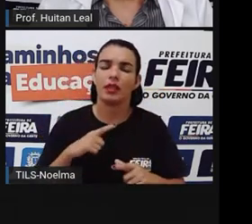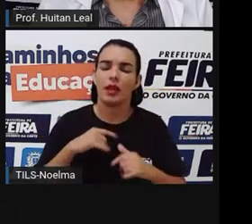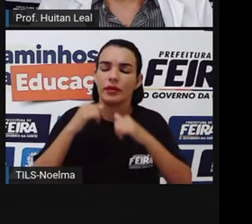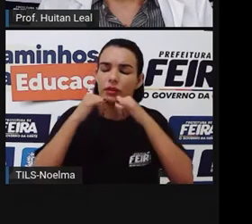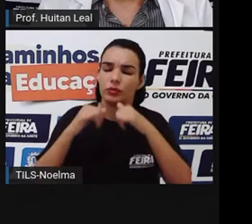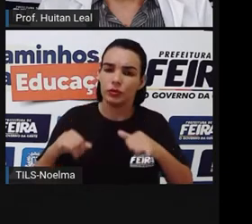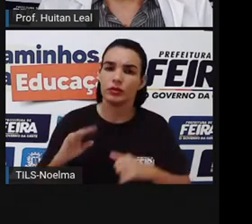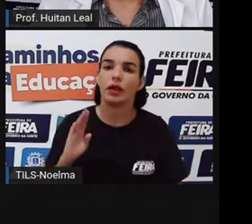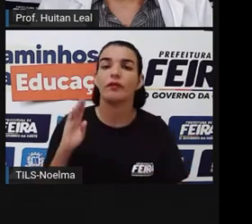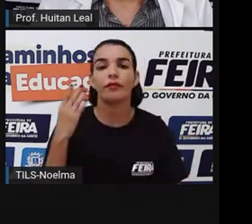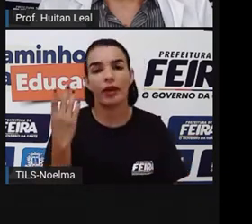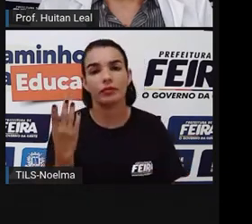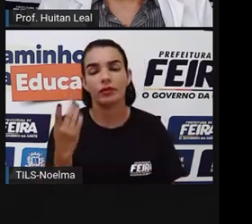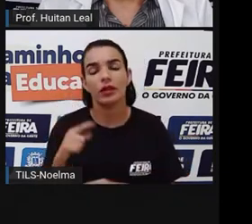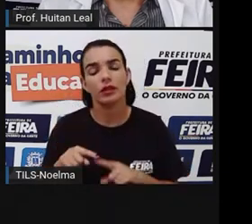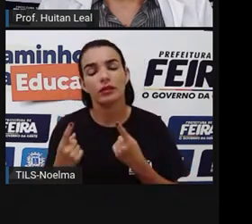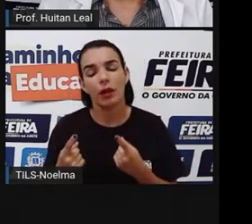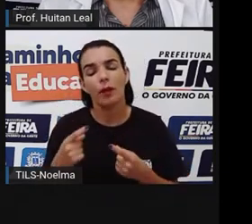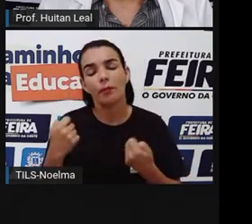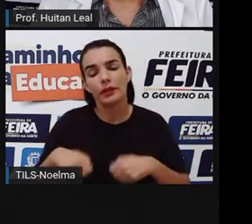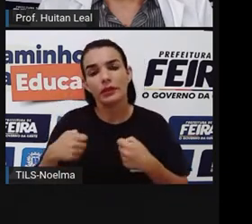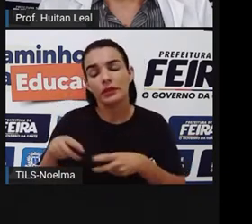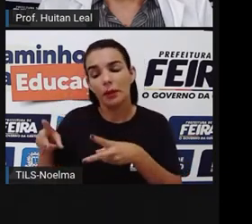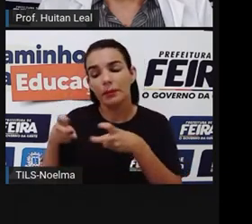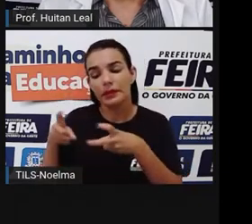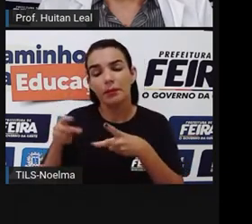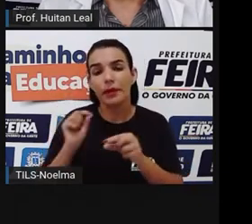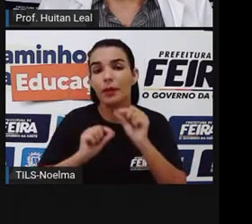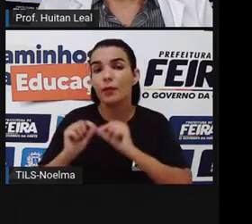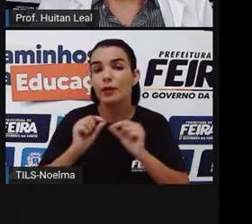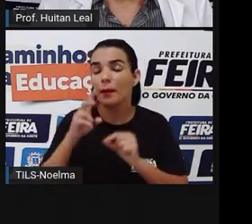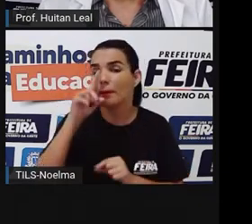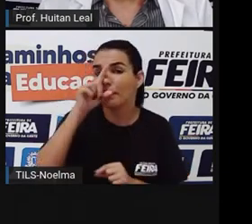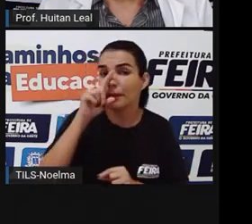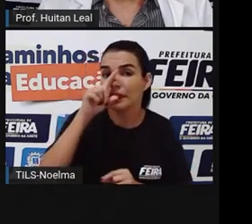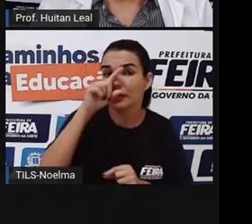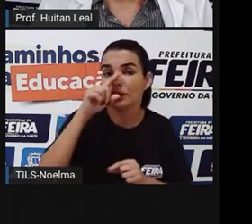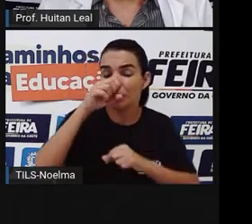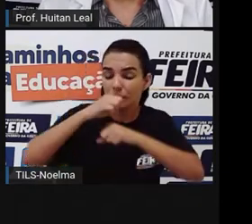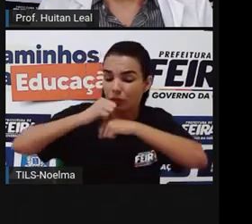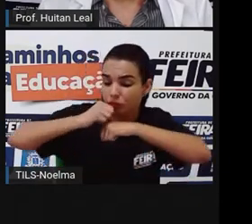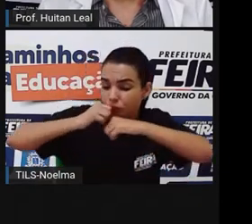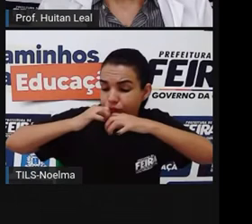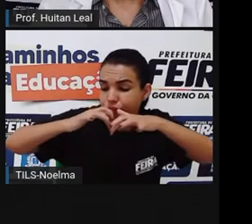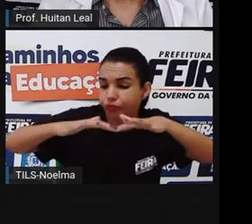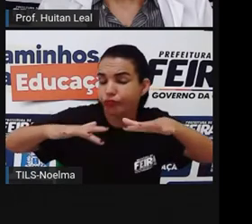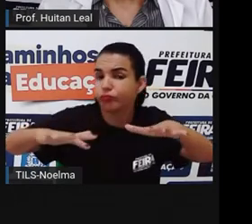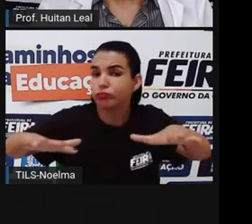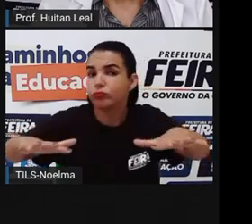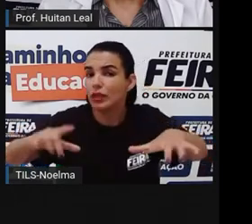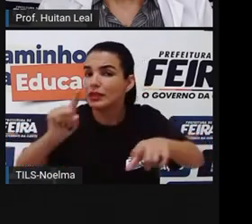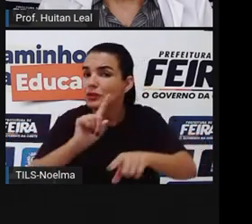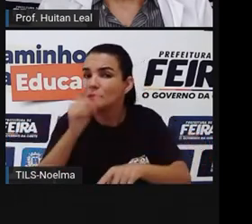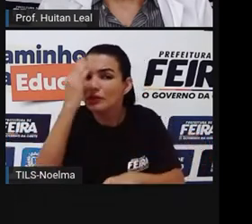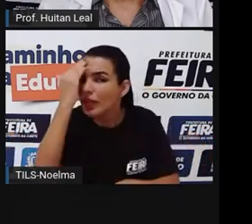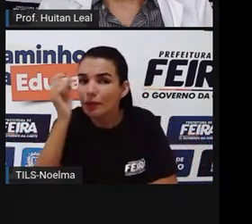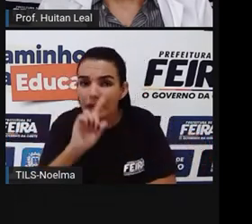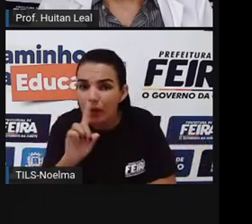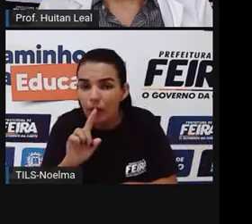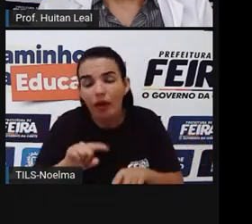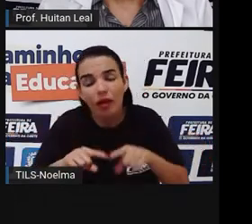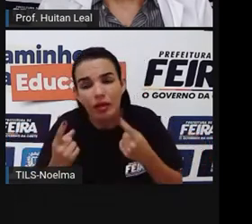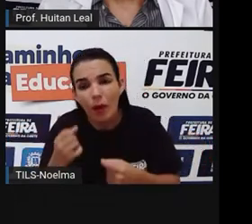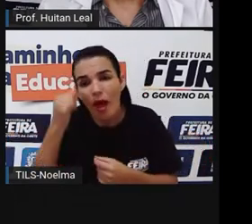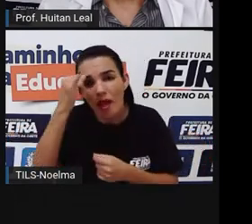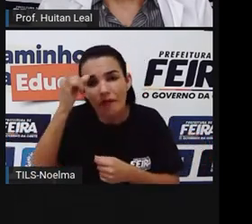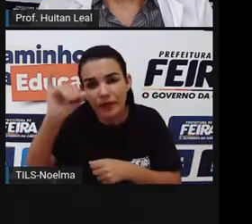nós percebemos quanto é perigoso se divulgar aquilo que a gente não sabe o que de